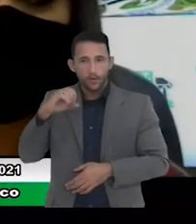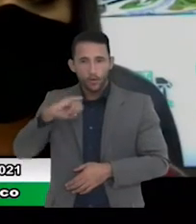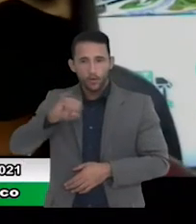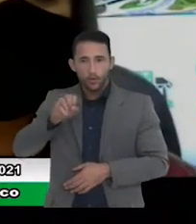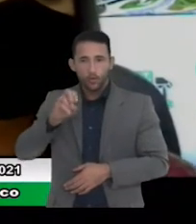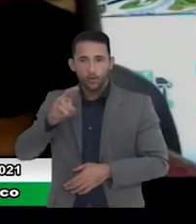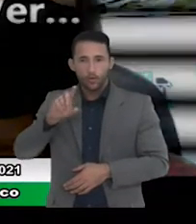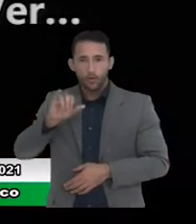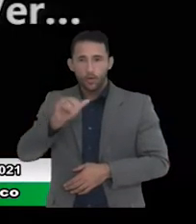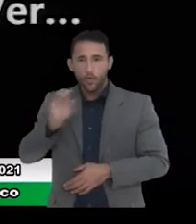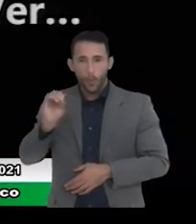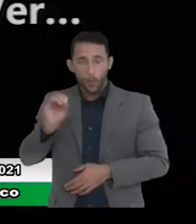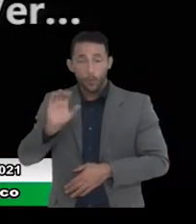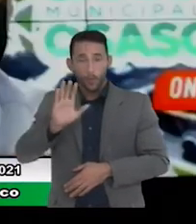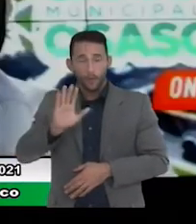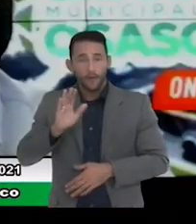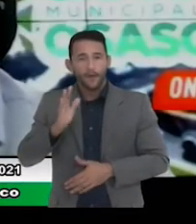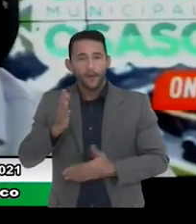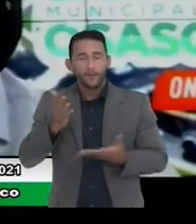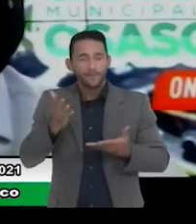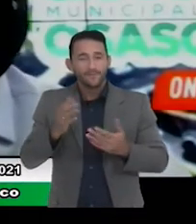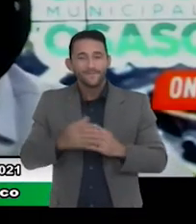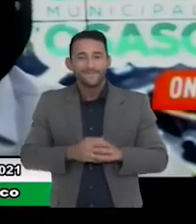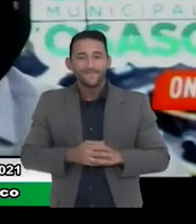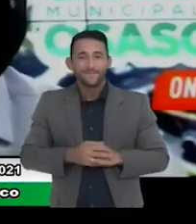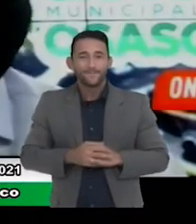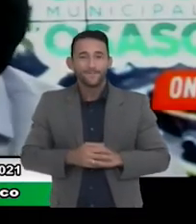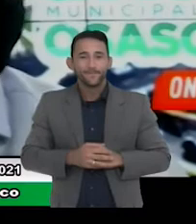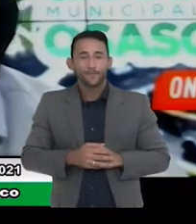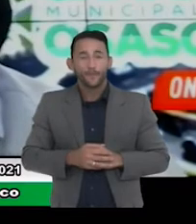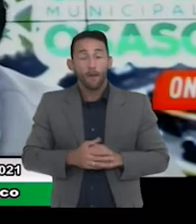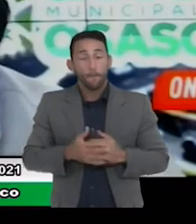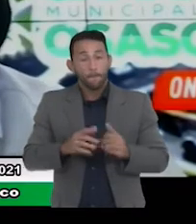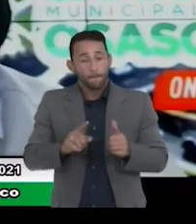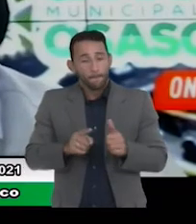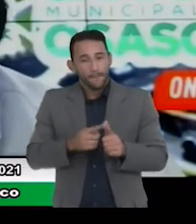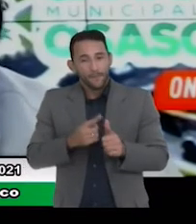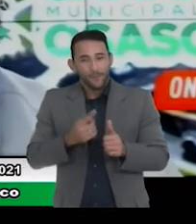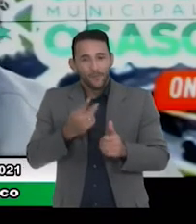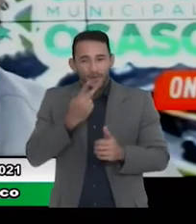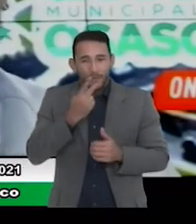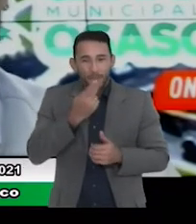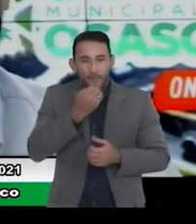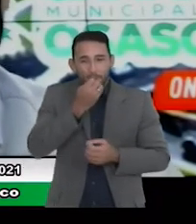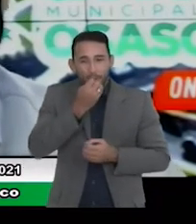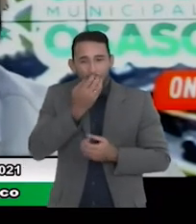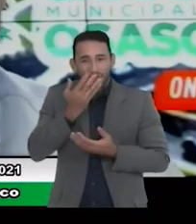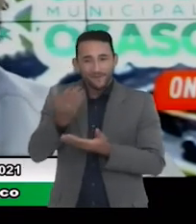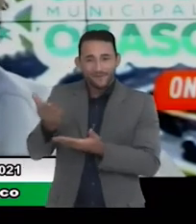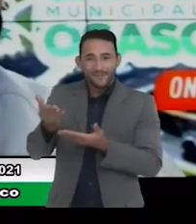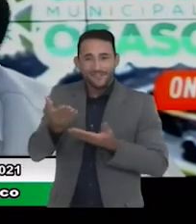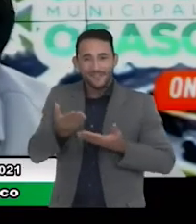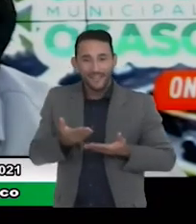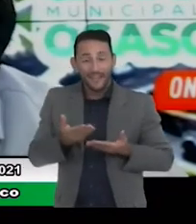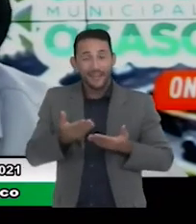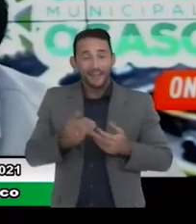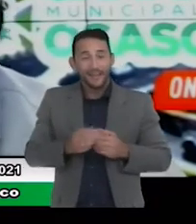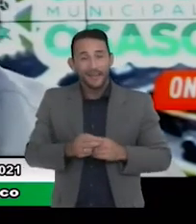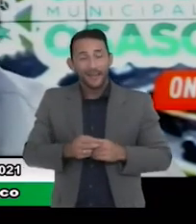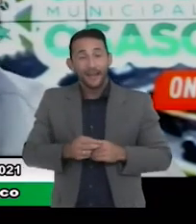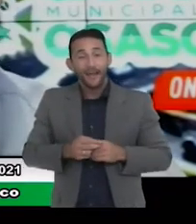quero também aqui né desejar boas-vindas aqui ao nosso nobre amigo